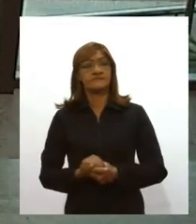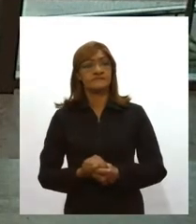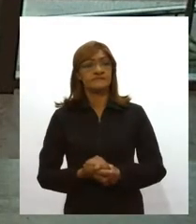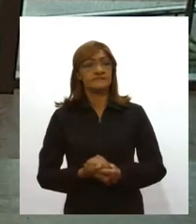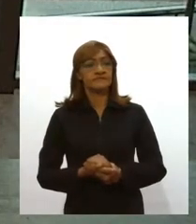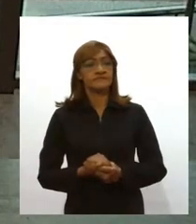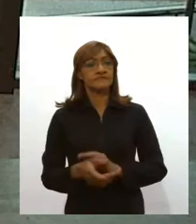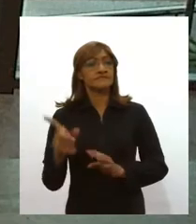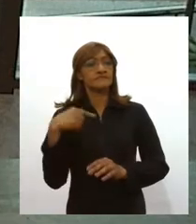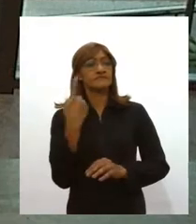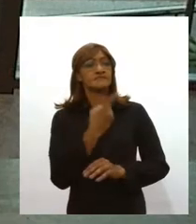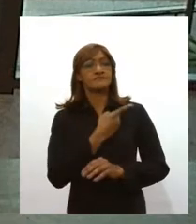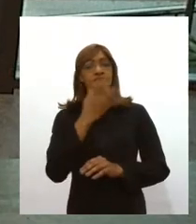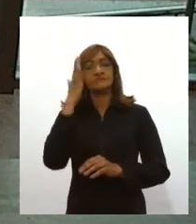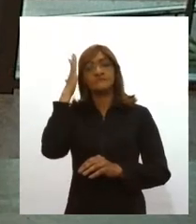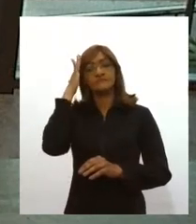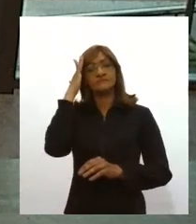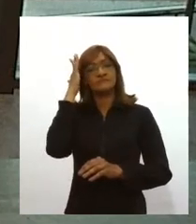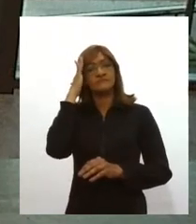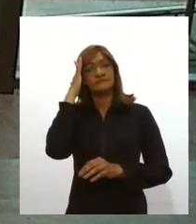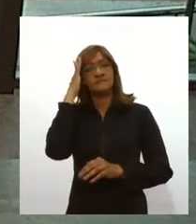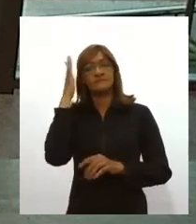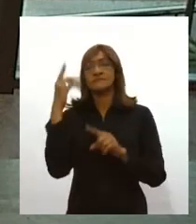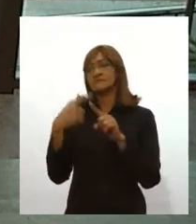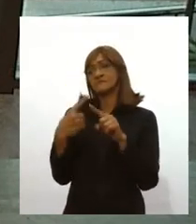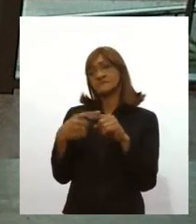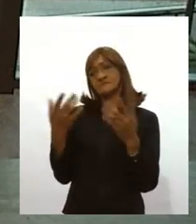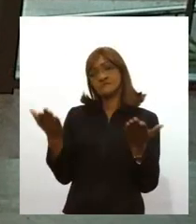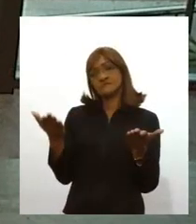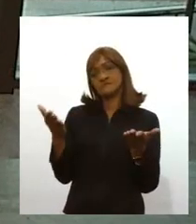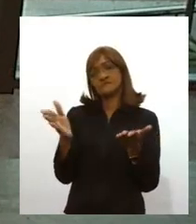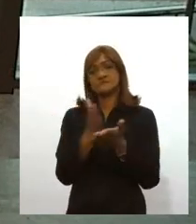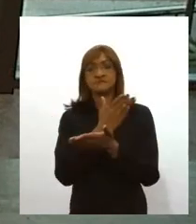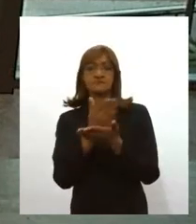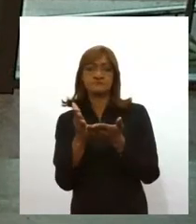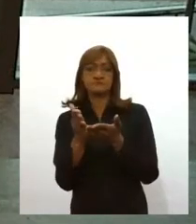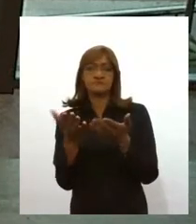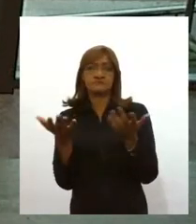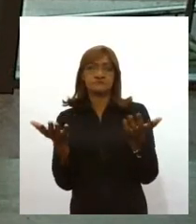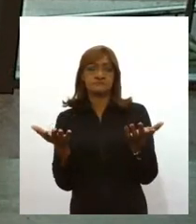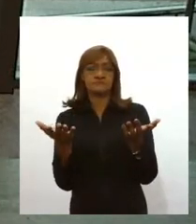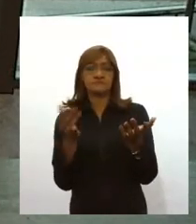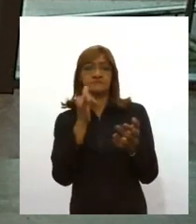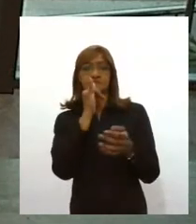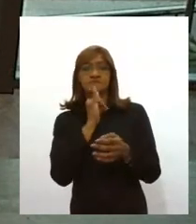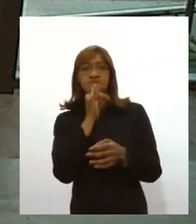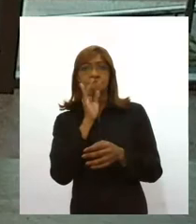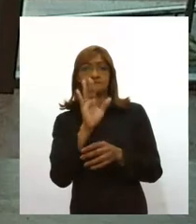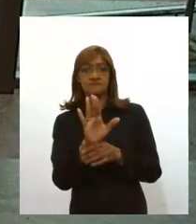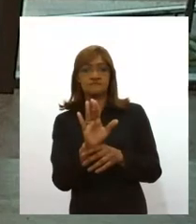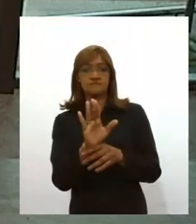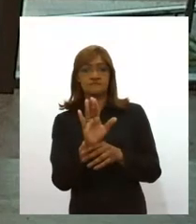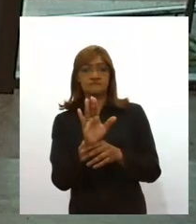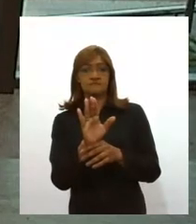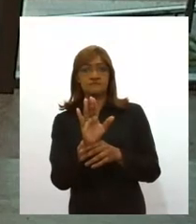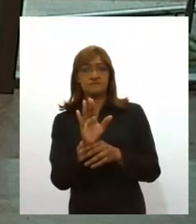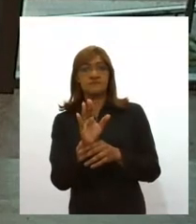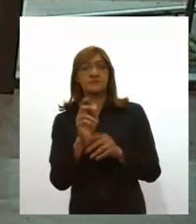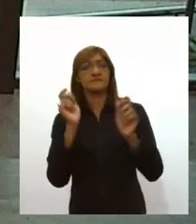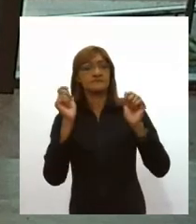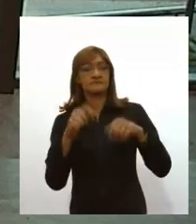quer entender, por exemplo, por que a diferença de alguns eventos, eventos corporativos, por exemplo, são permitidos, logicamente, com